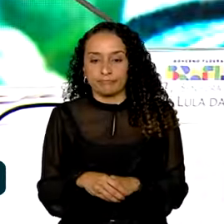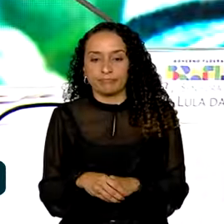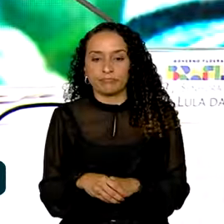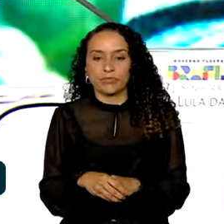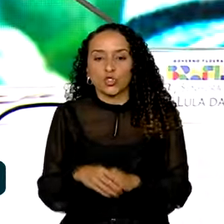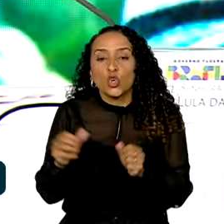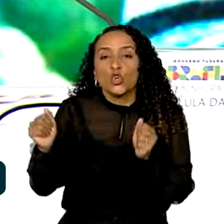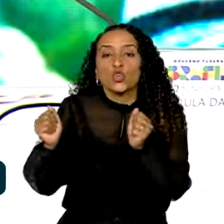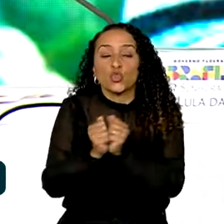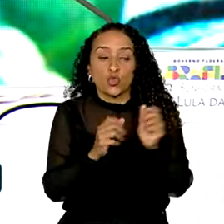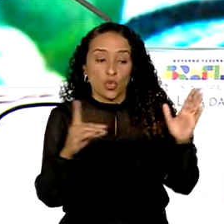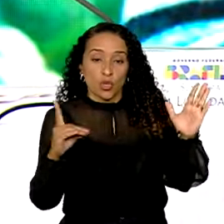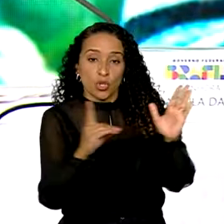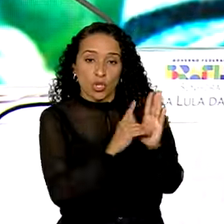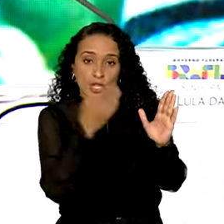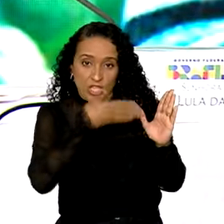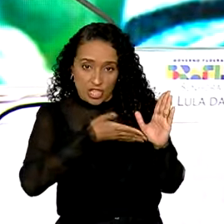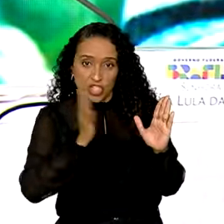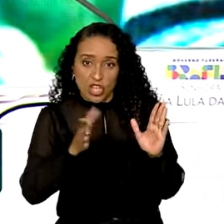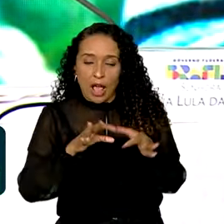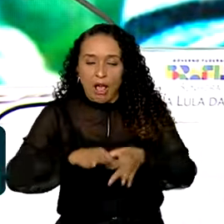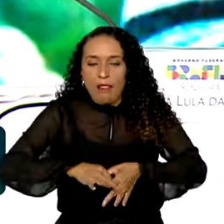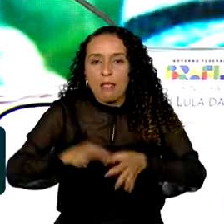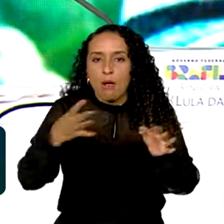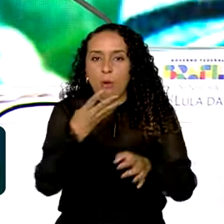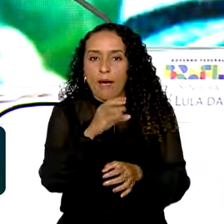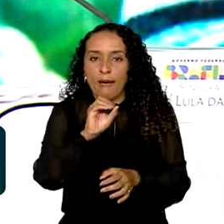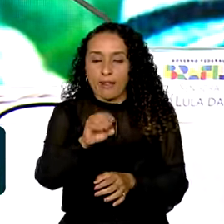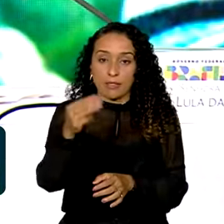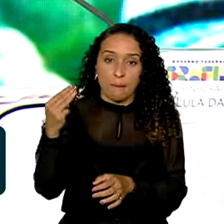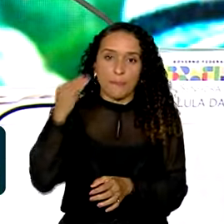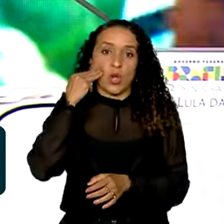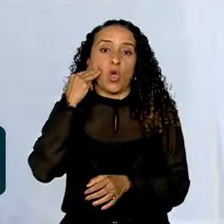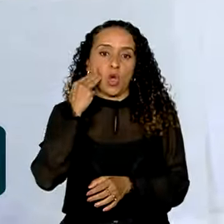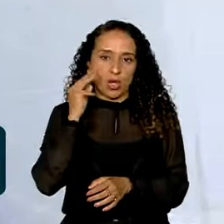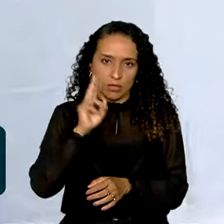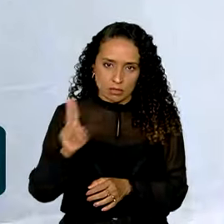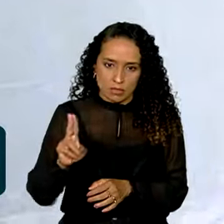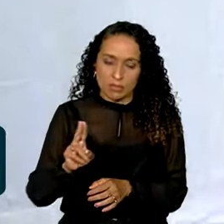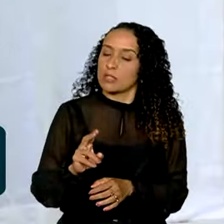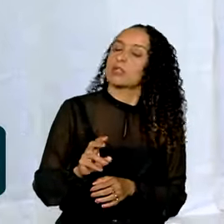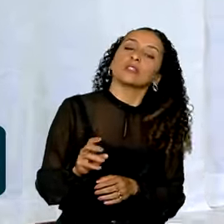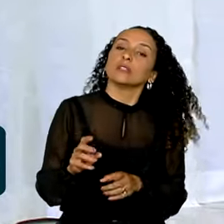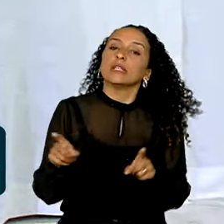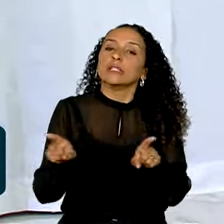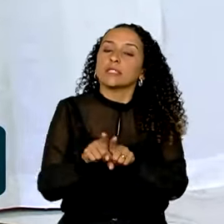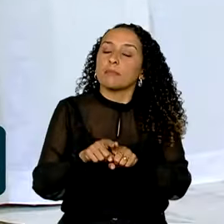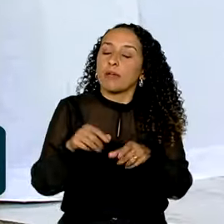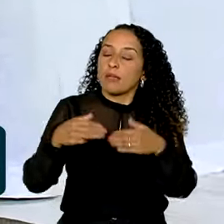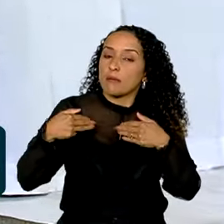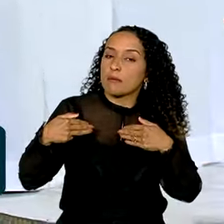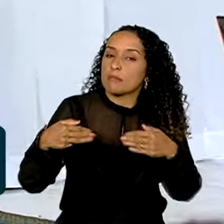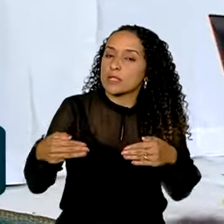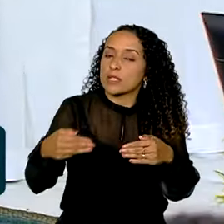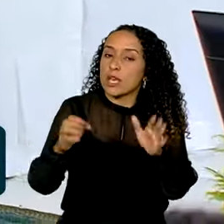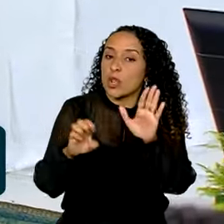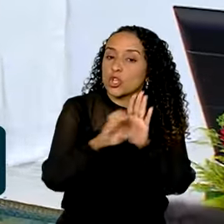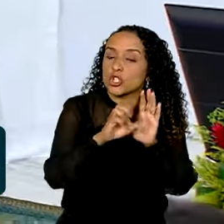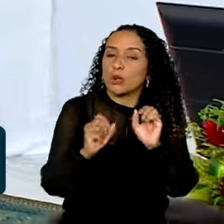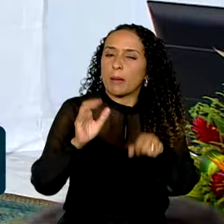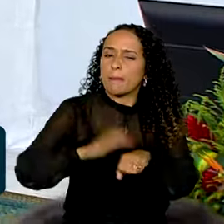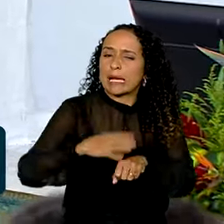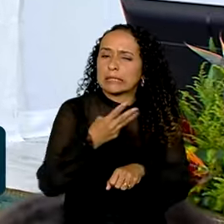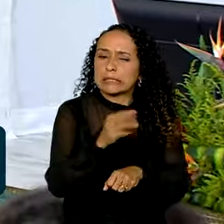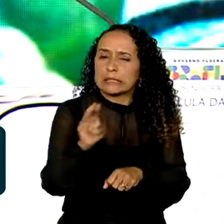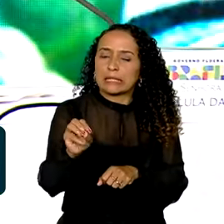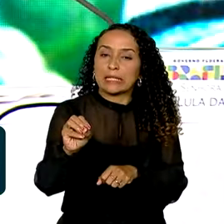Junto com o decreto, já estamos liberando 40 milhões do PA e pelo Ministério um edital de mais